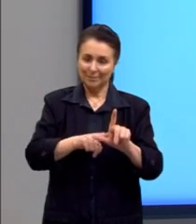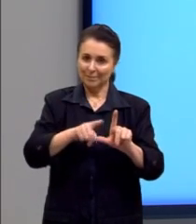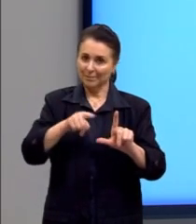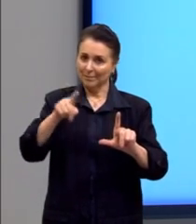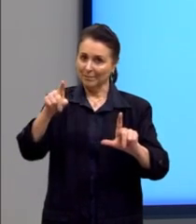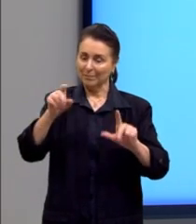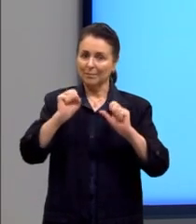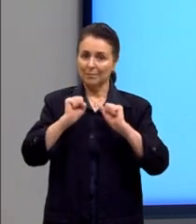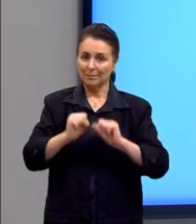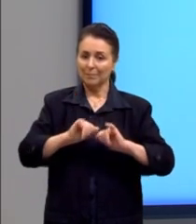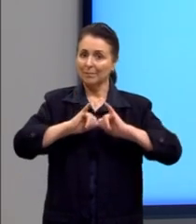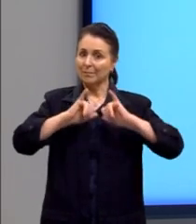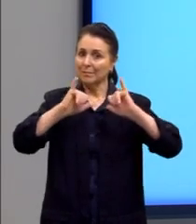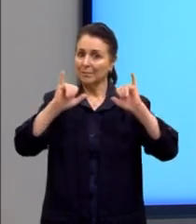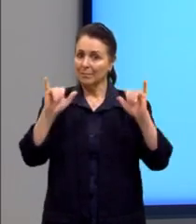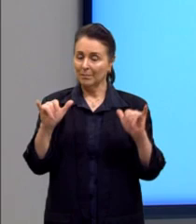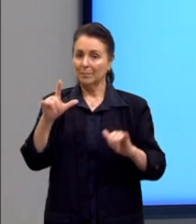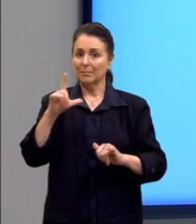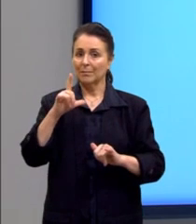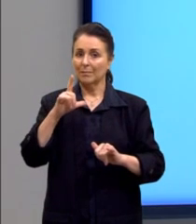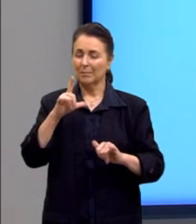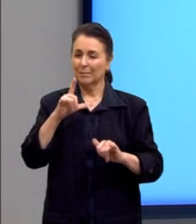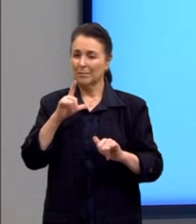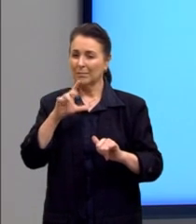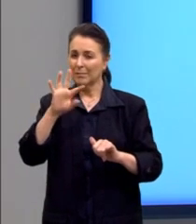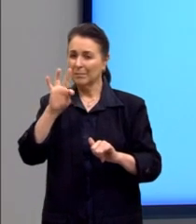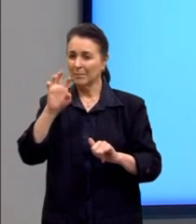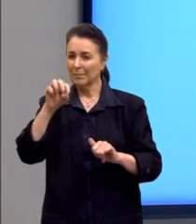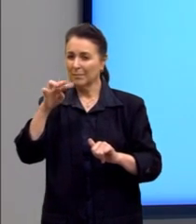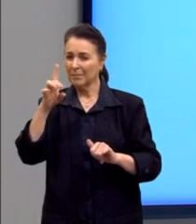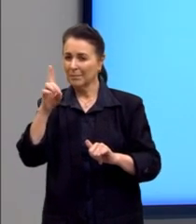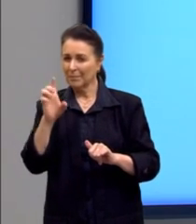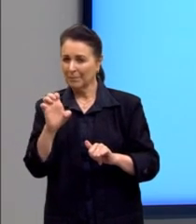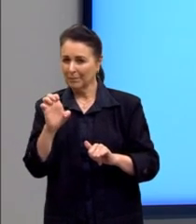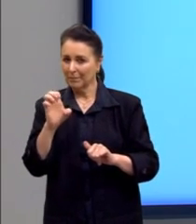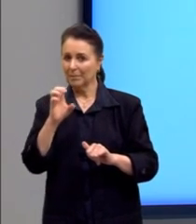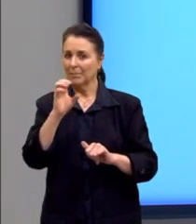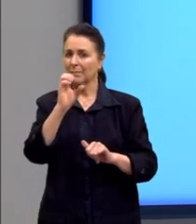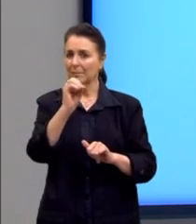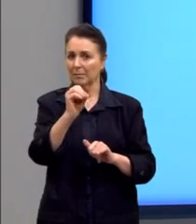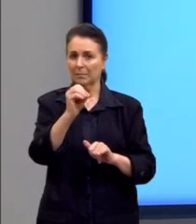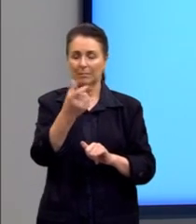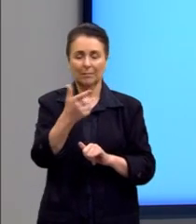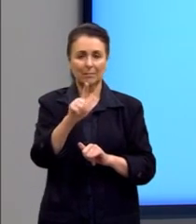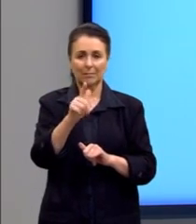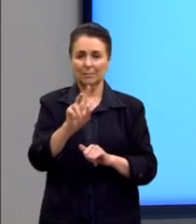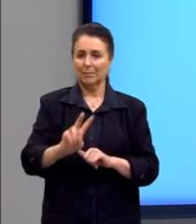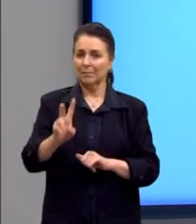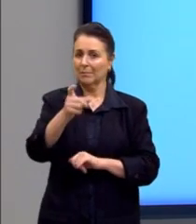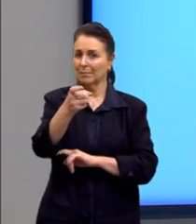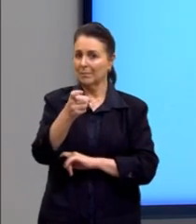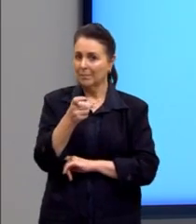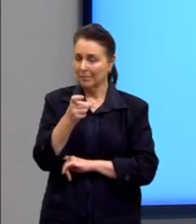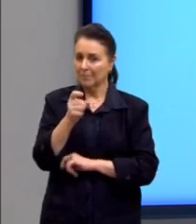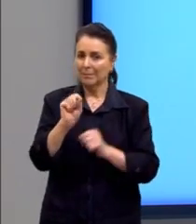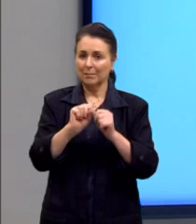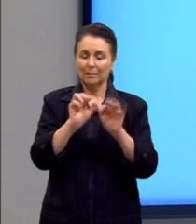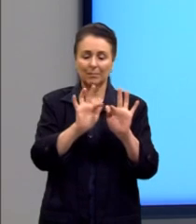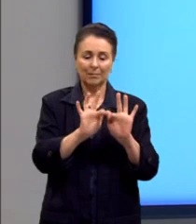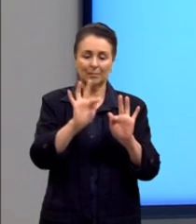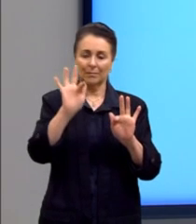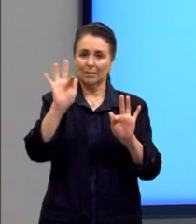Então, nós podemos dizer que ele tende a zero, mas não existe valor de x que faça com que a função